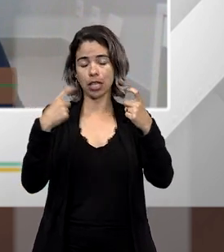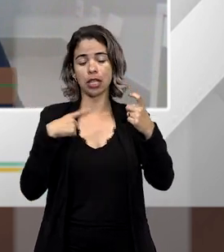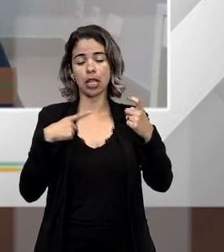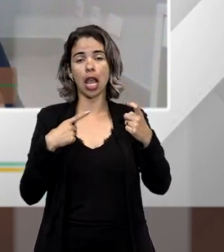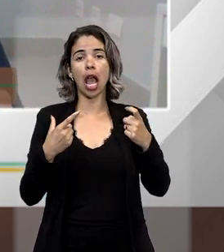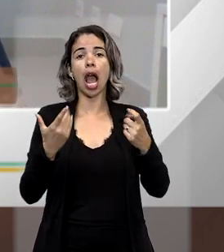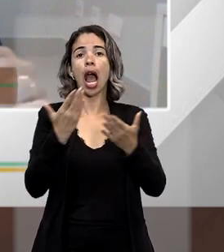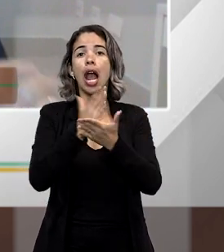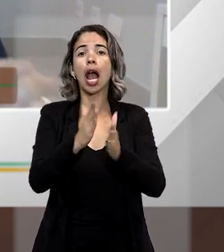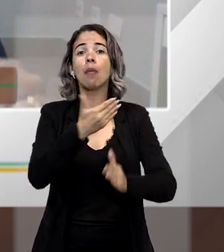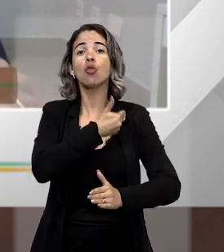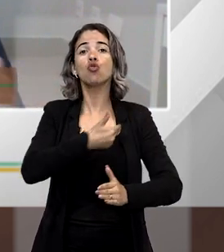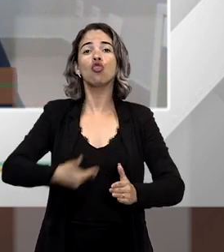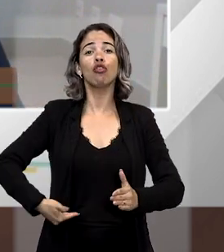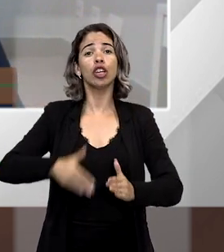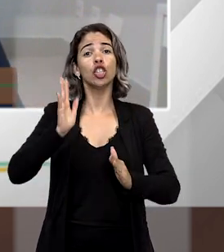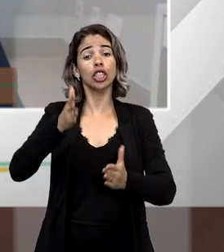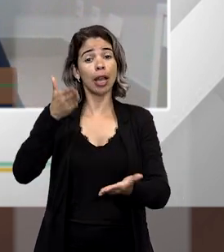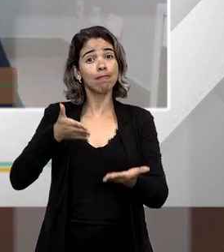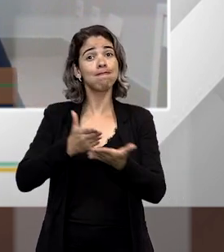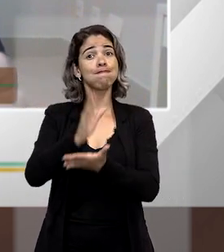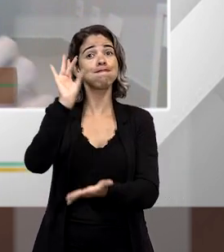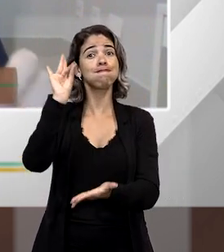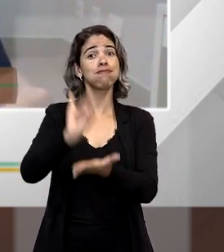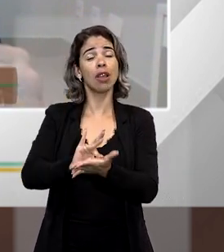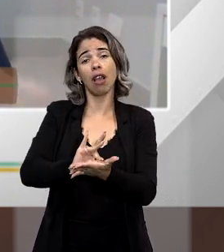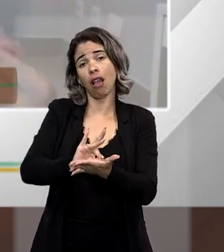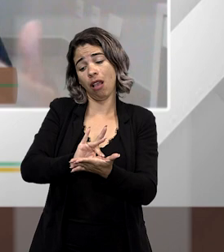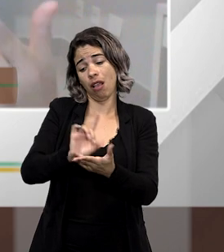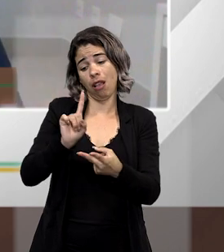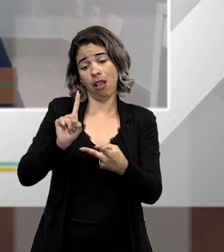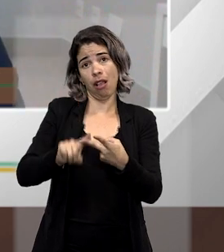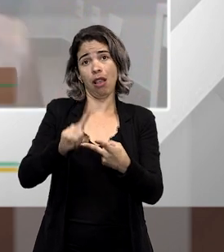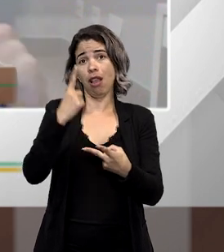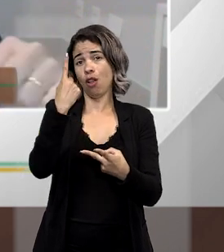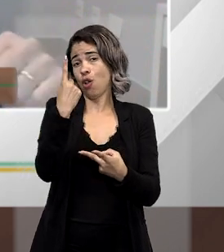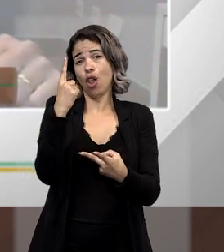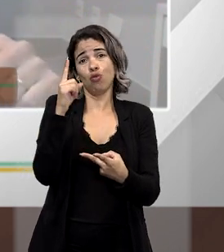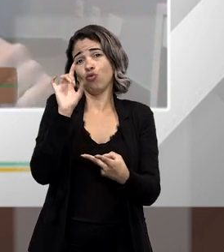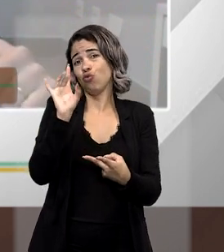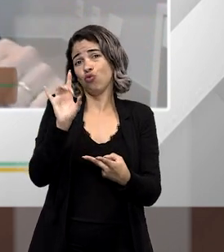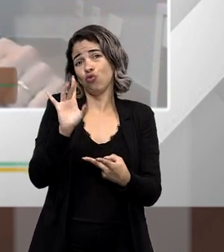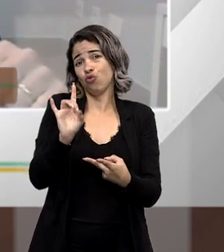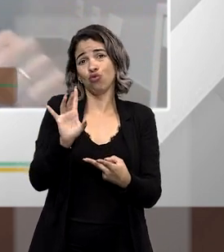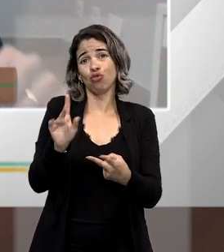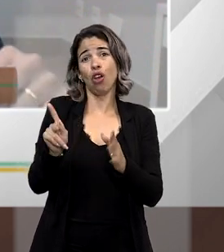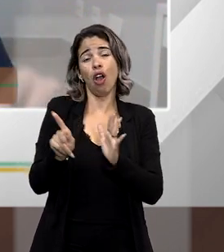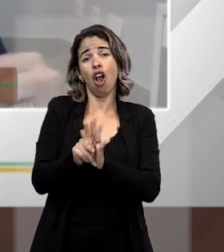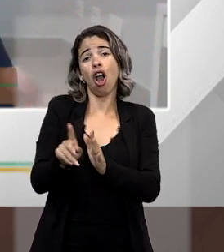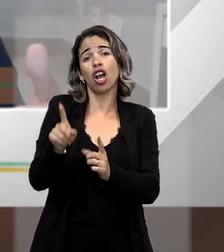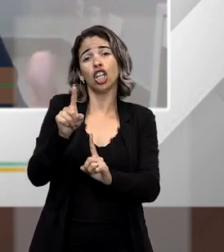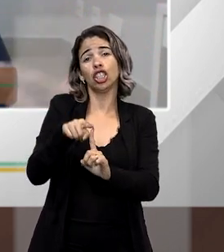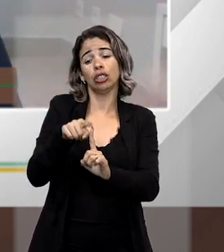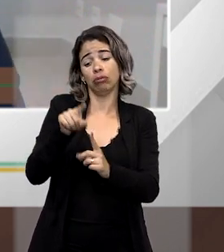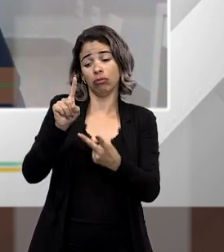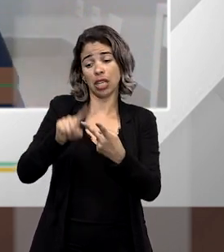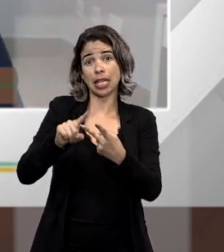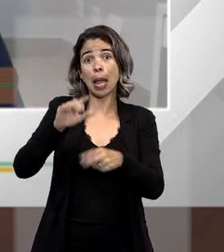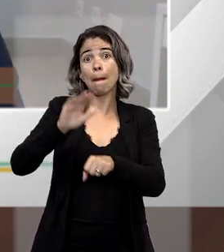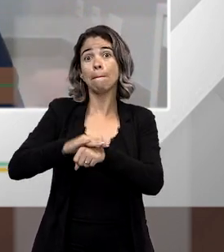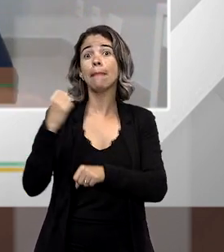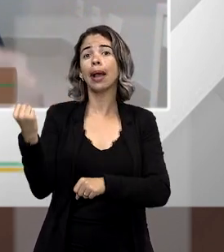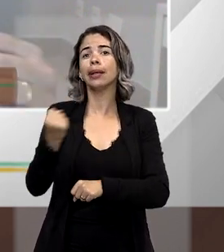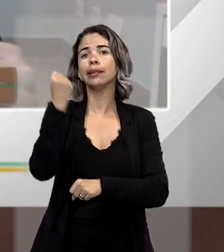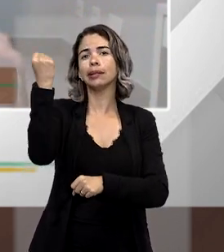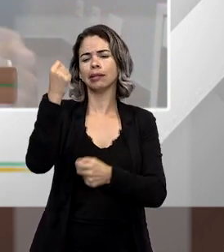grave ameaça o governo legitimamente constituído, o que é apenas um dos aspectos do Estado Democrático de Direito, e aqui a pena é mais grave.